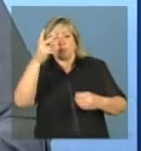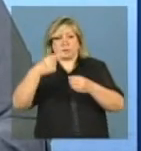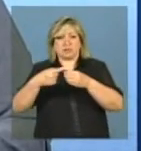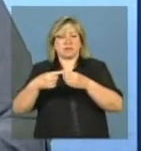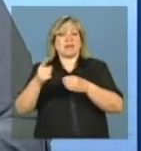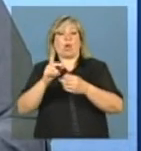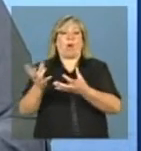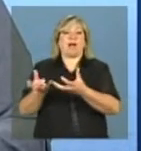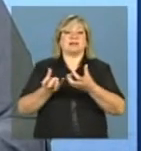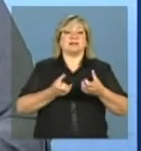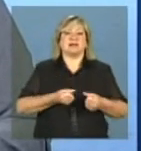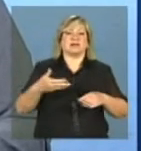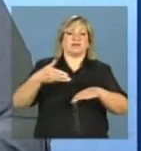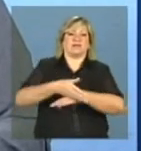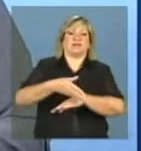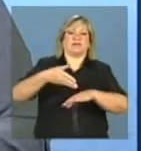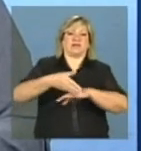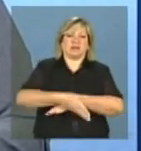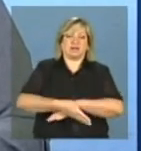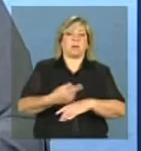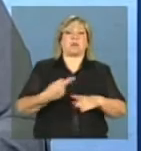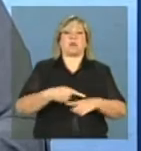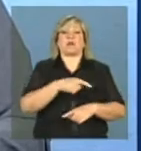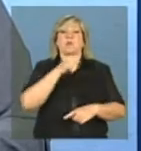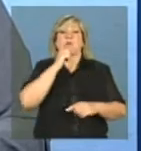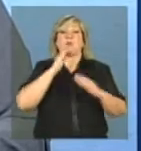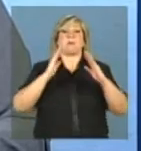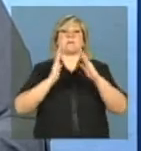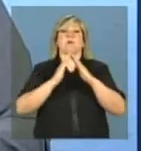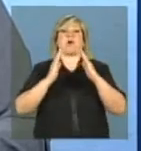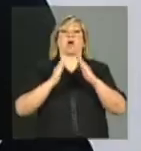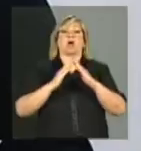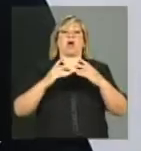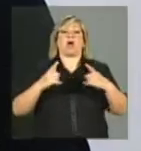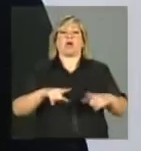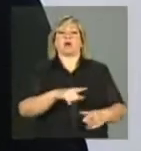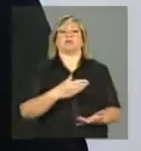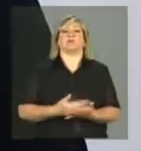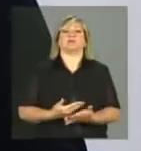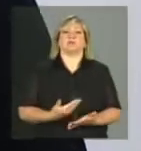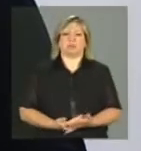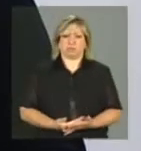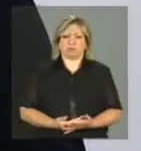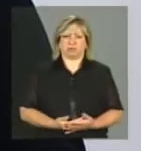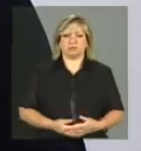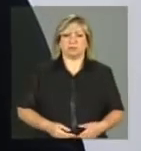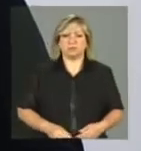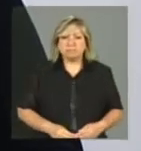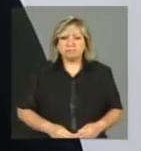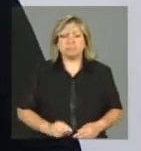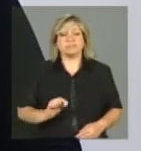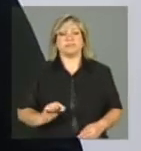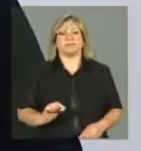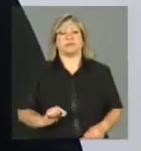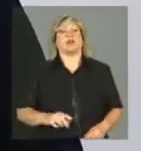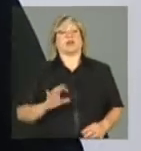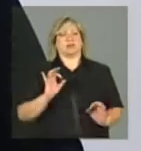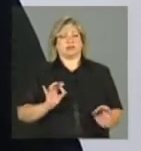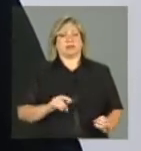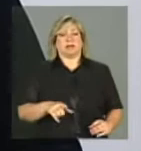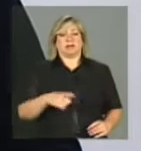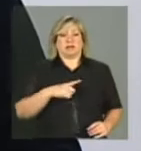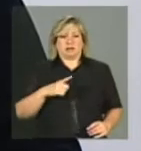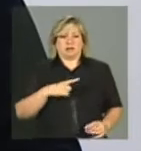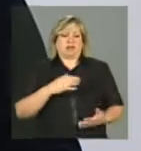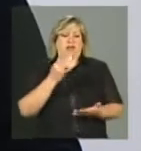acompanhamento da frequência por não morar no município em que está estudando? Muito bem, o acompanhamento da frequência escolar que é